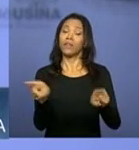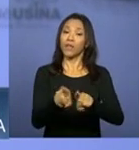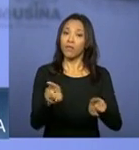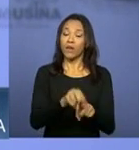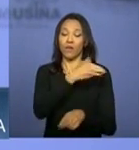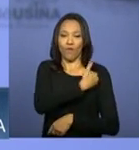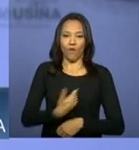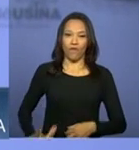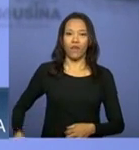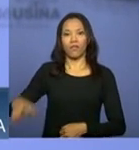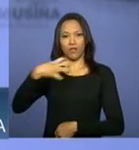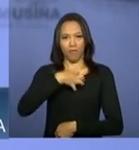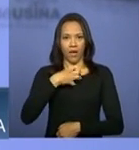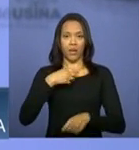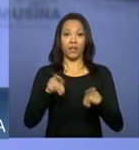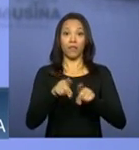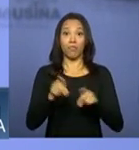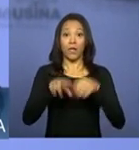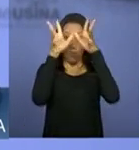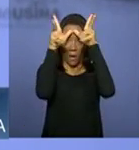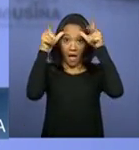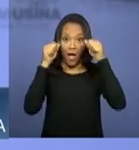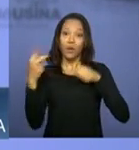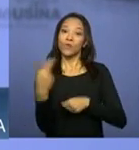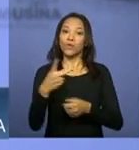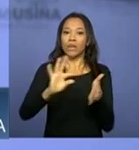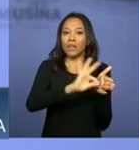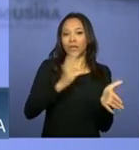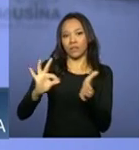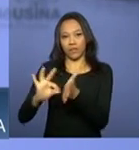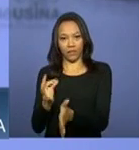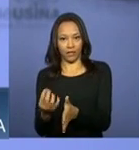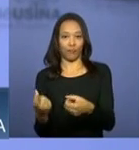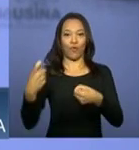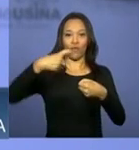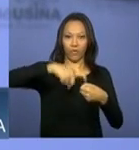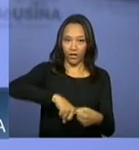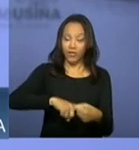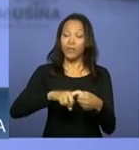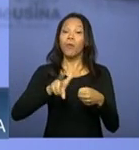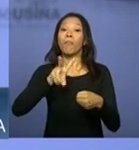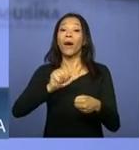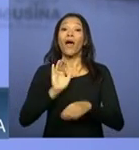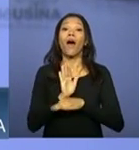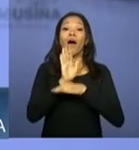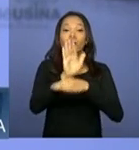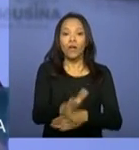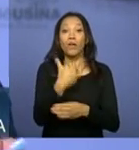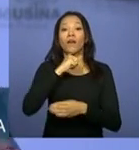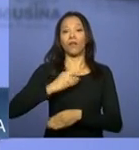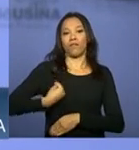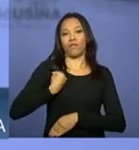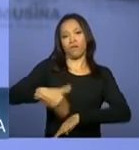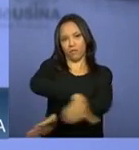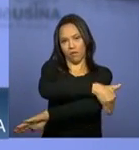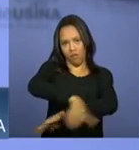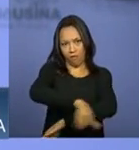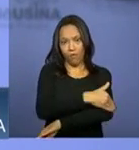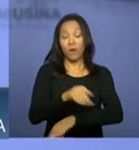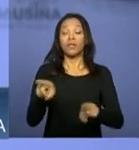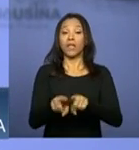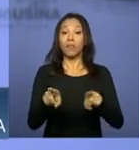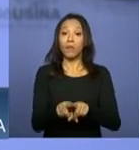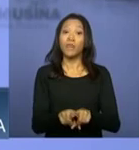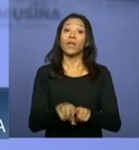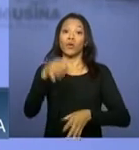e a Prefeitura de Rio Branco, no Acre, assinam convênios com entidades para a inclusão da população em situação de rua. O Ministério da Justiça